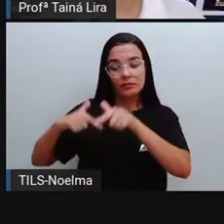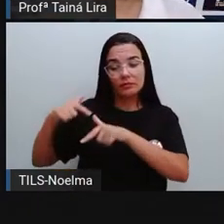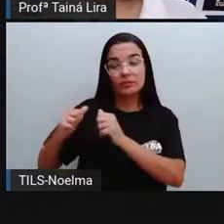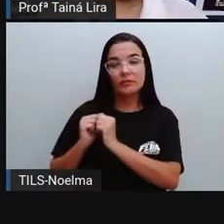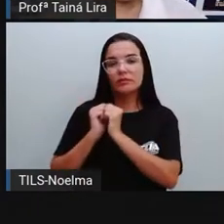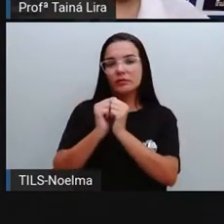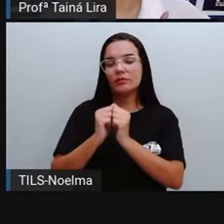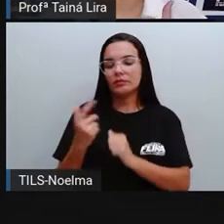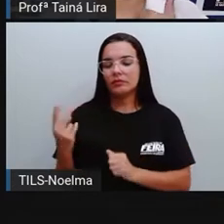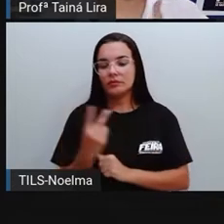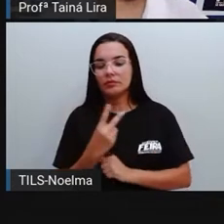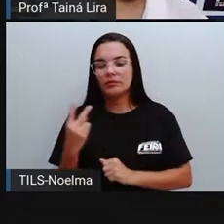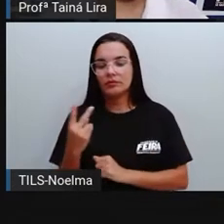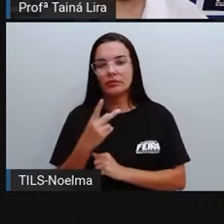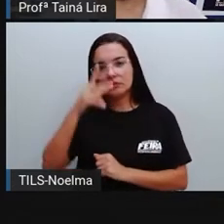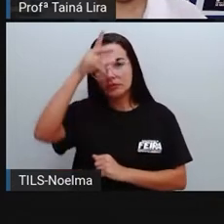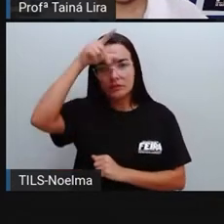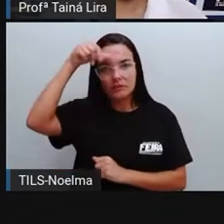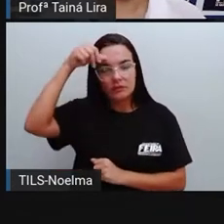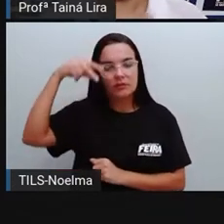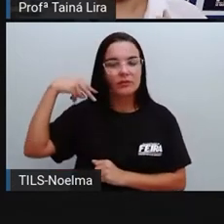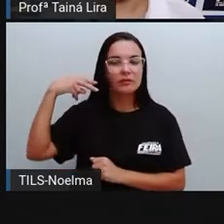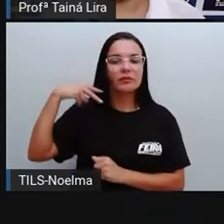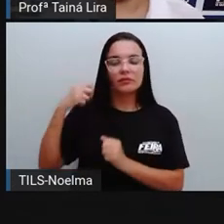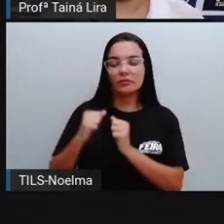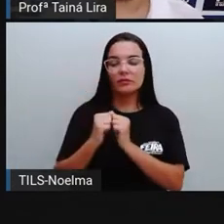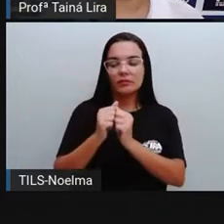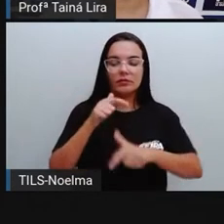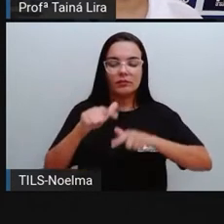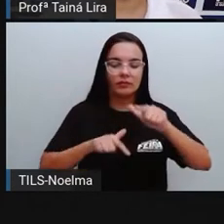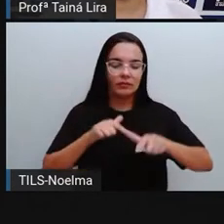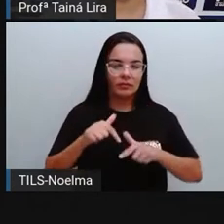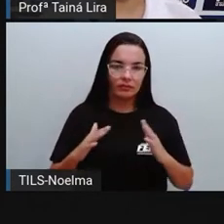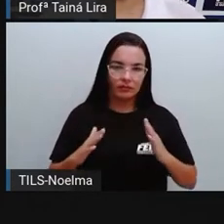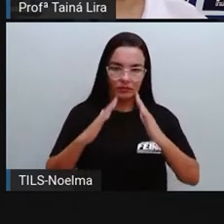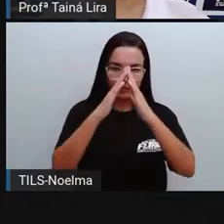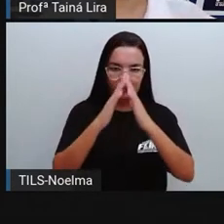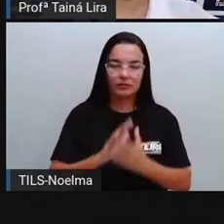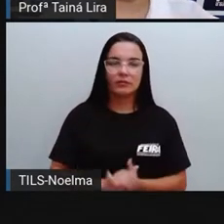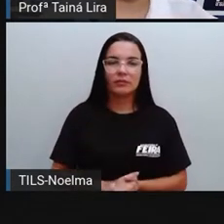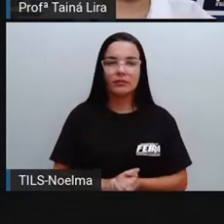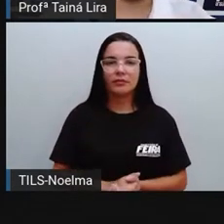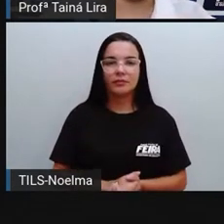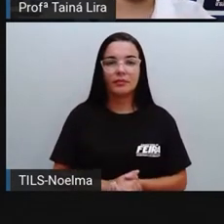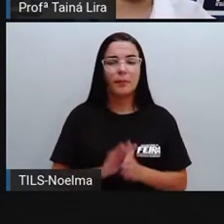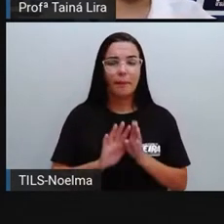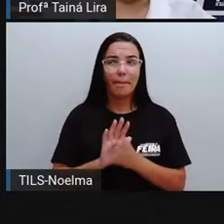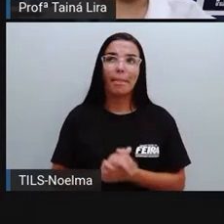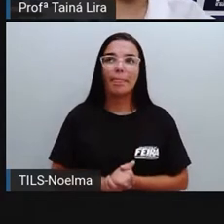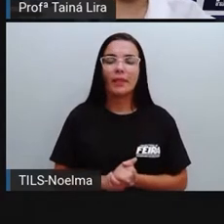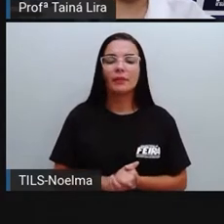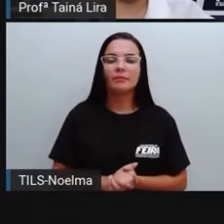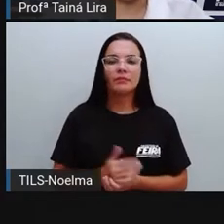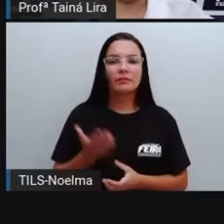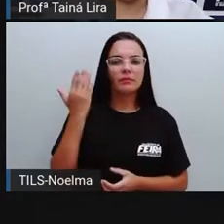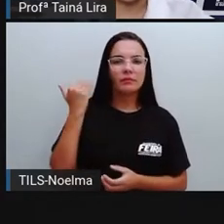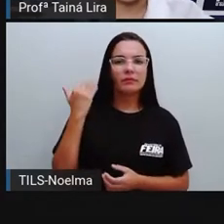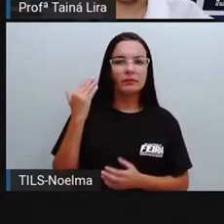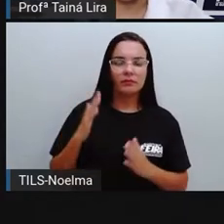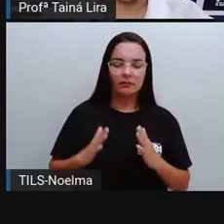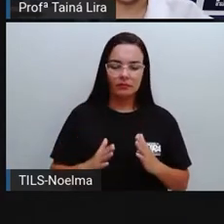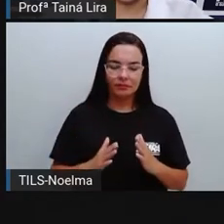ali no mesmo prédio, tá bom? Então, vamos continuar. Nos primeiros anos, a Câmara não